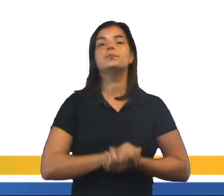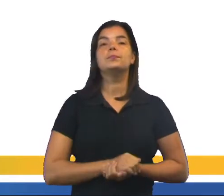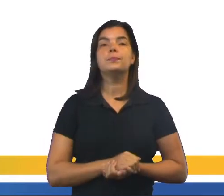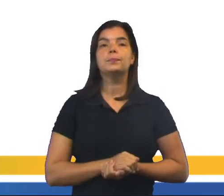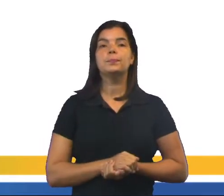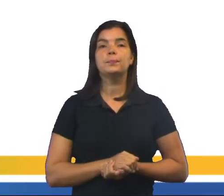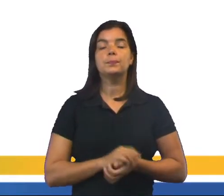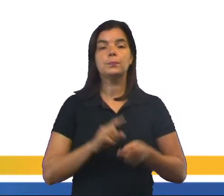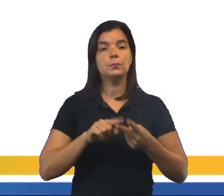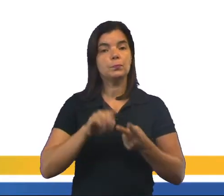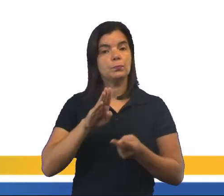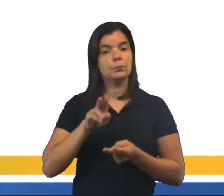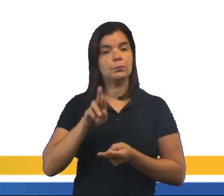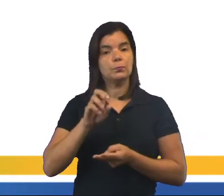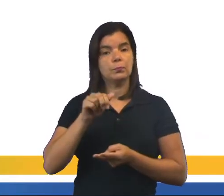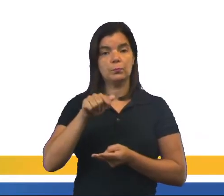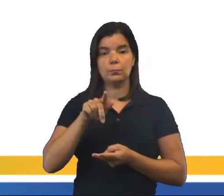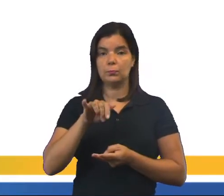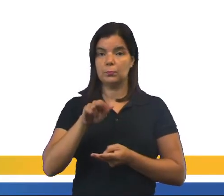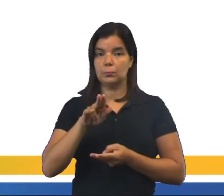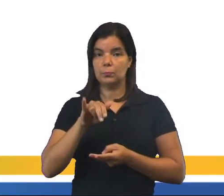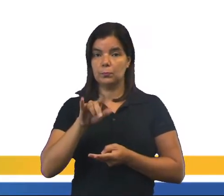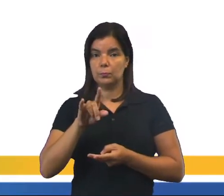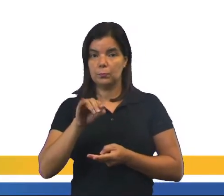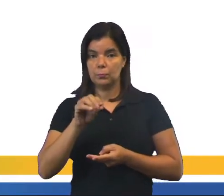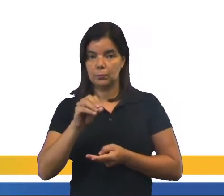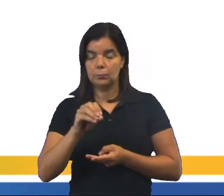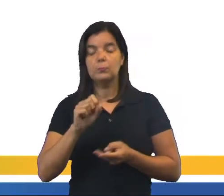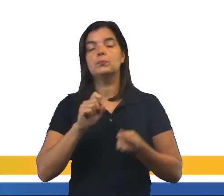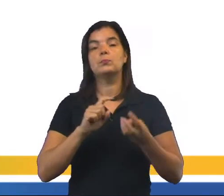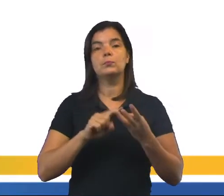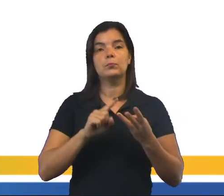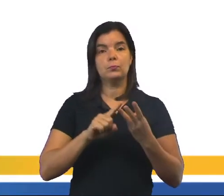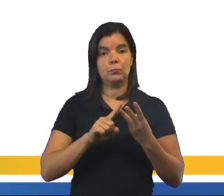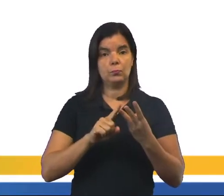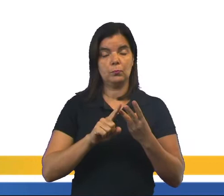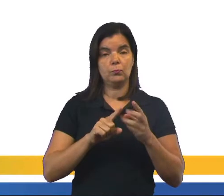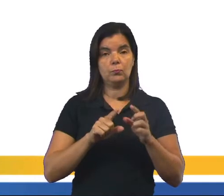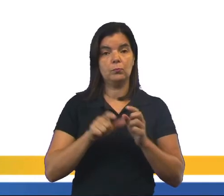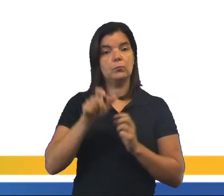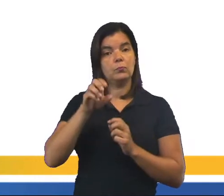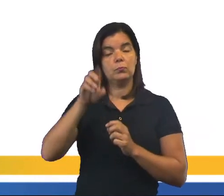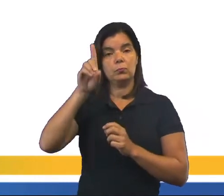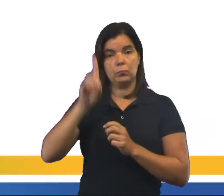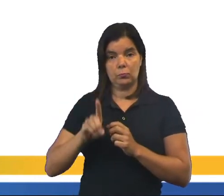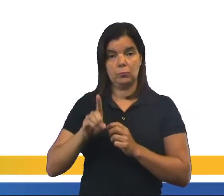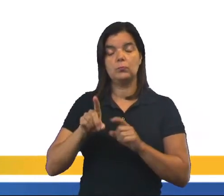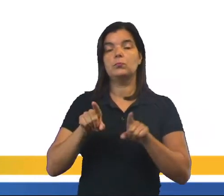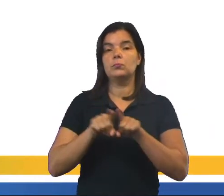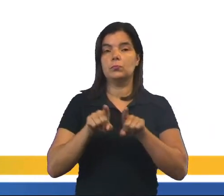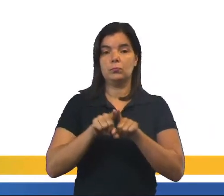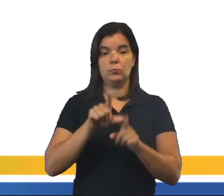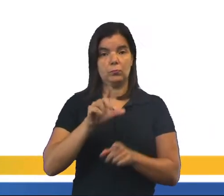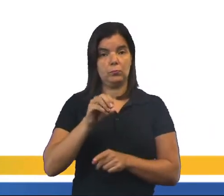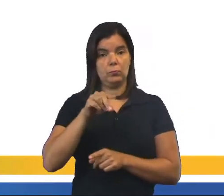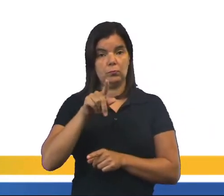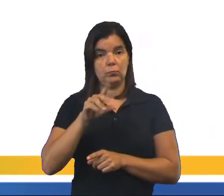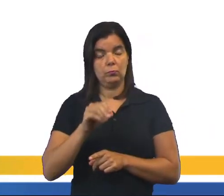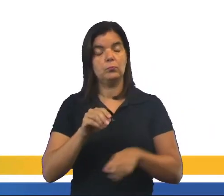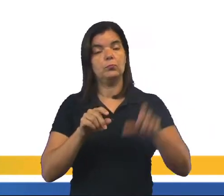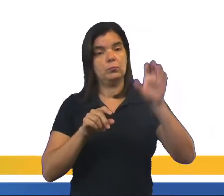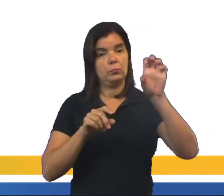Os bronquílios. Os lóbulos direitos. Os lóbulos